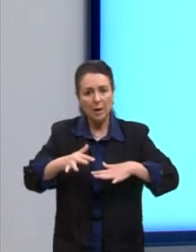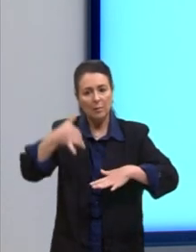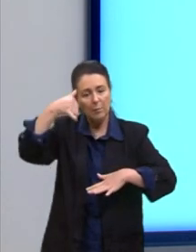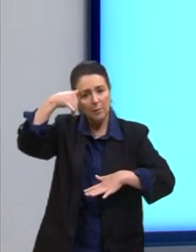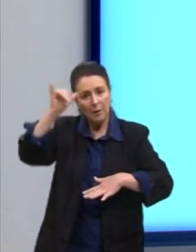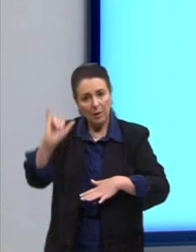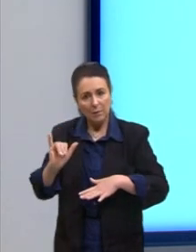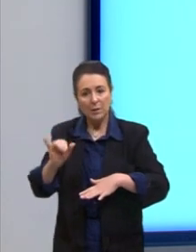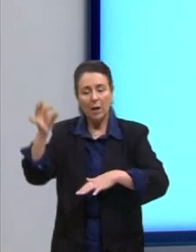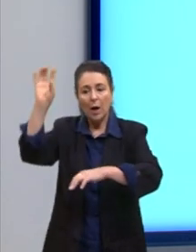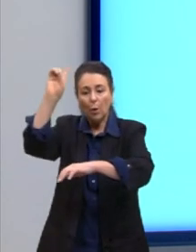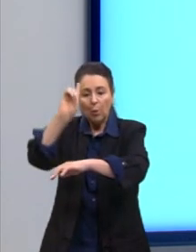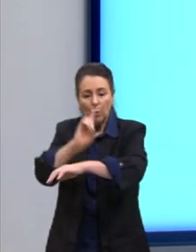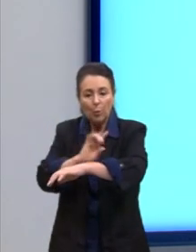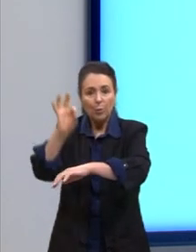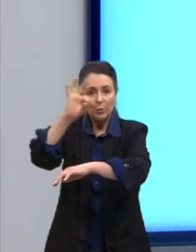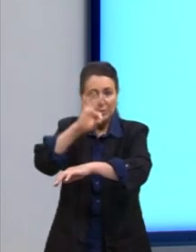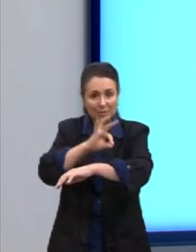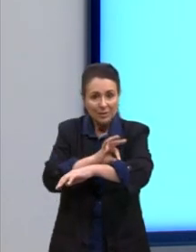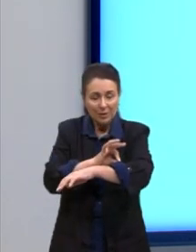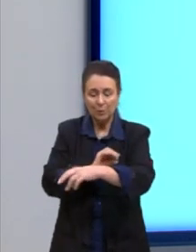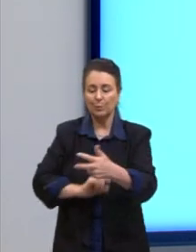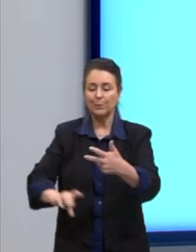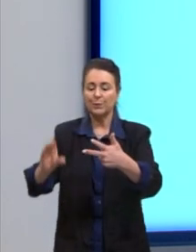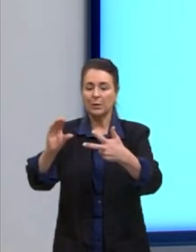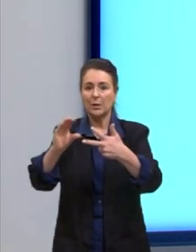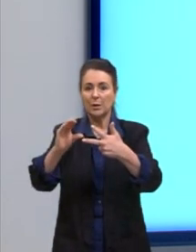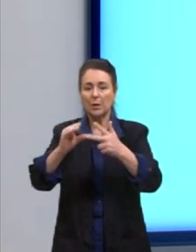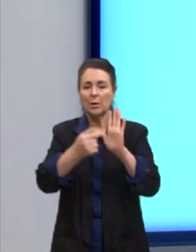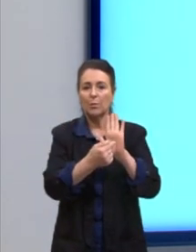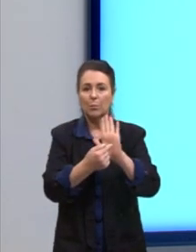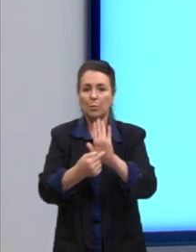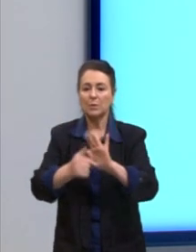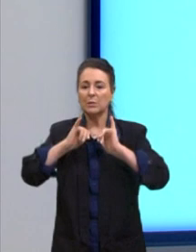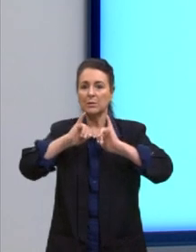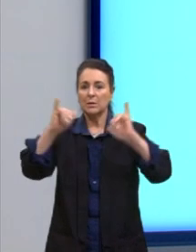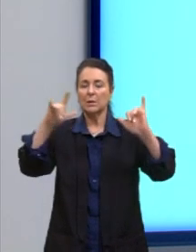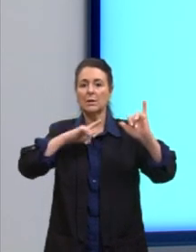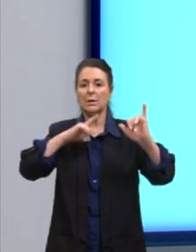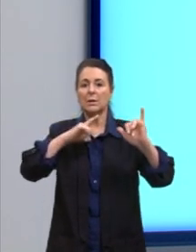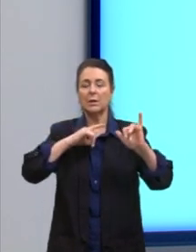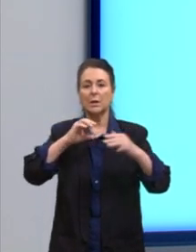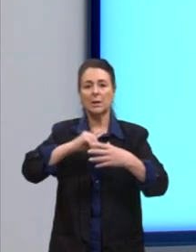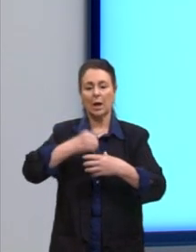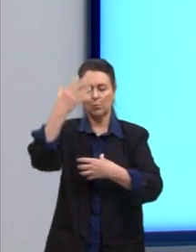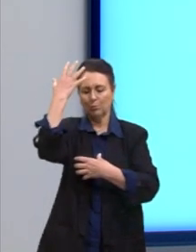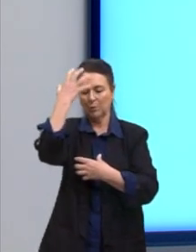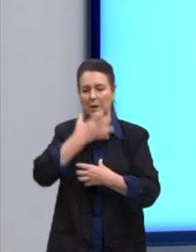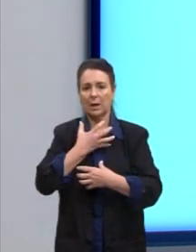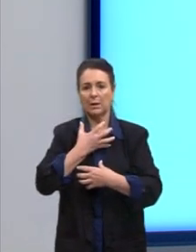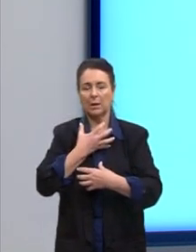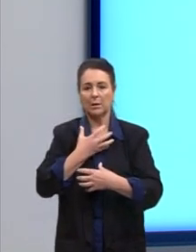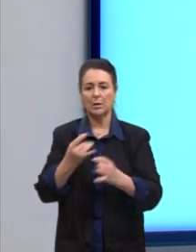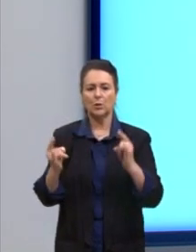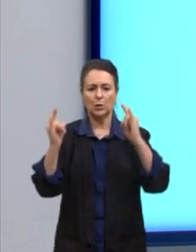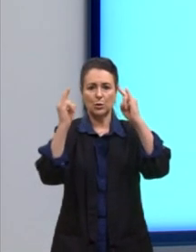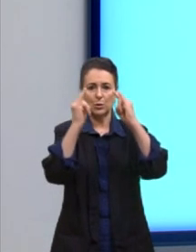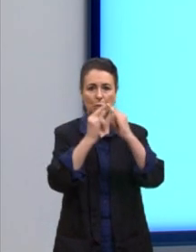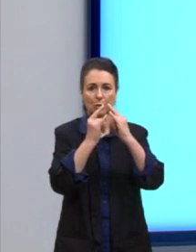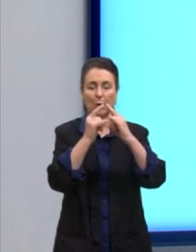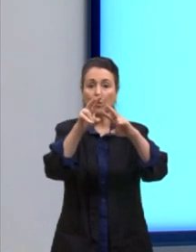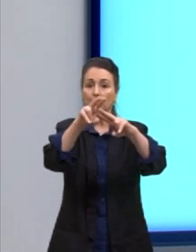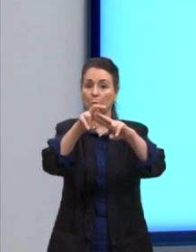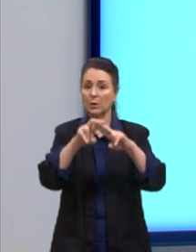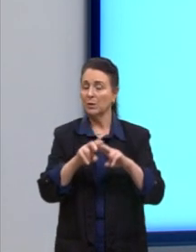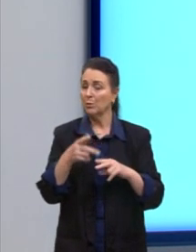agentes causadores da doença. Letra C, demonstrar que a propaganda tem um caráter institucional e por essa razão